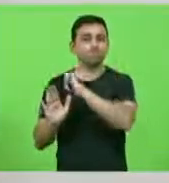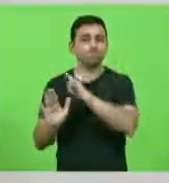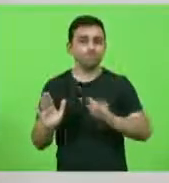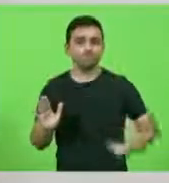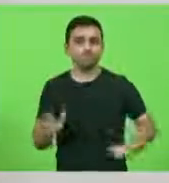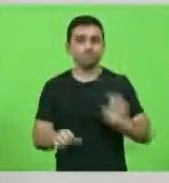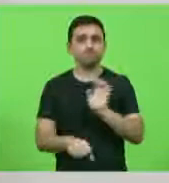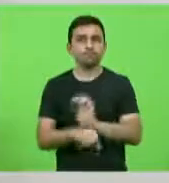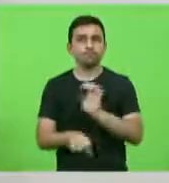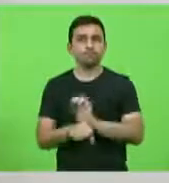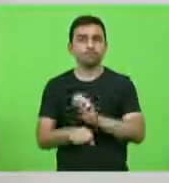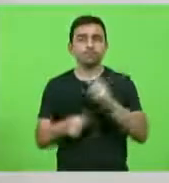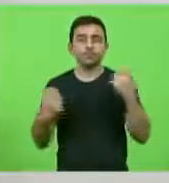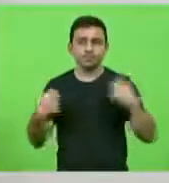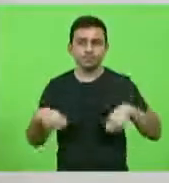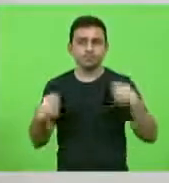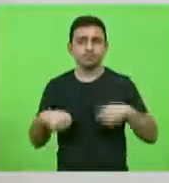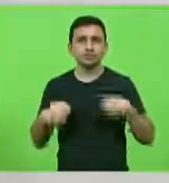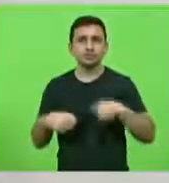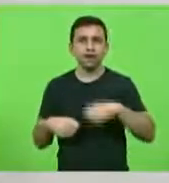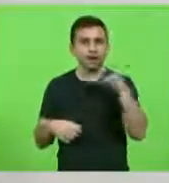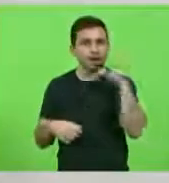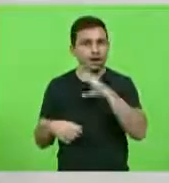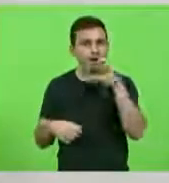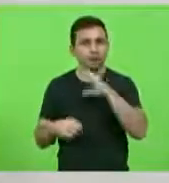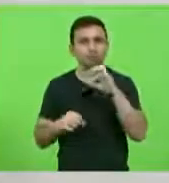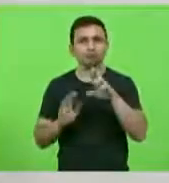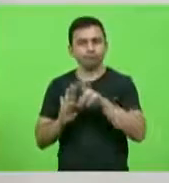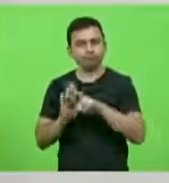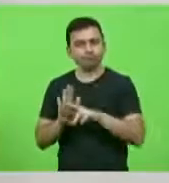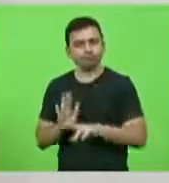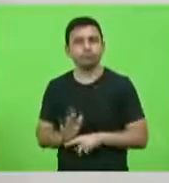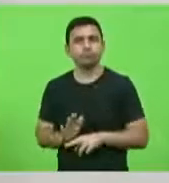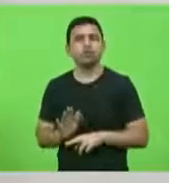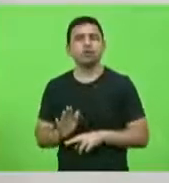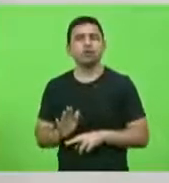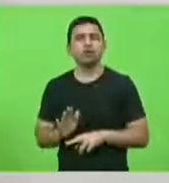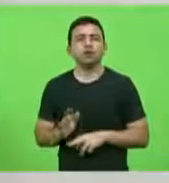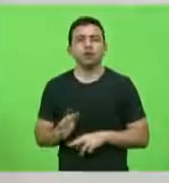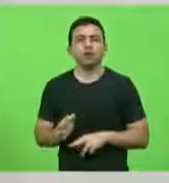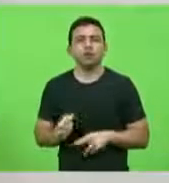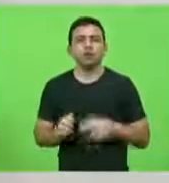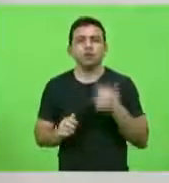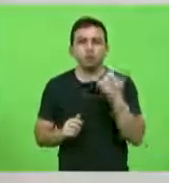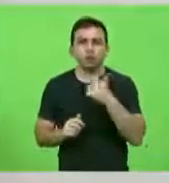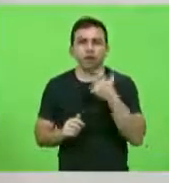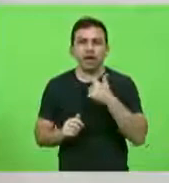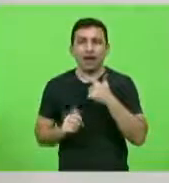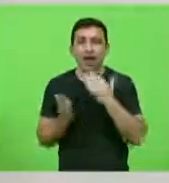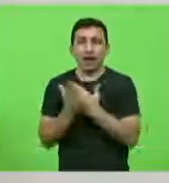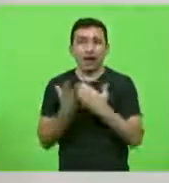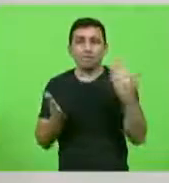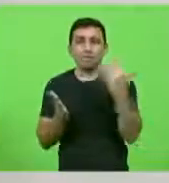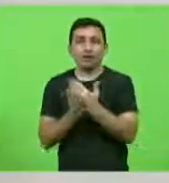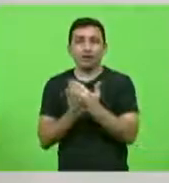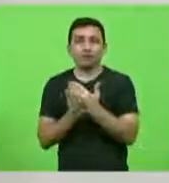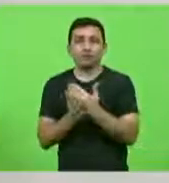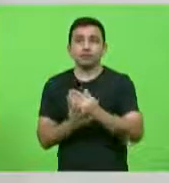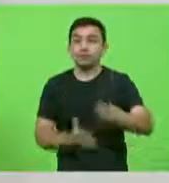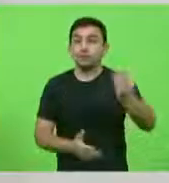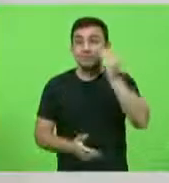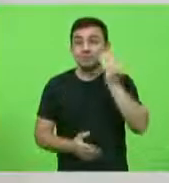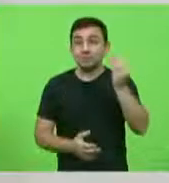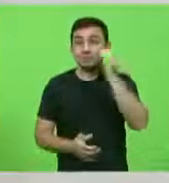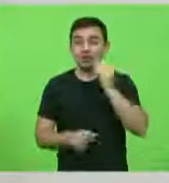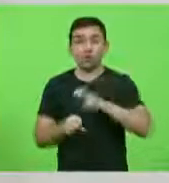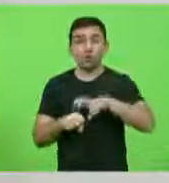Estado adote medidas urgentes para aplicação massiva de testes de